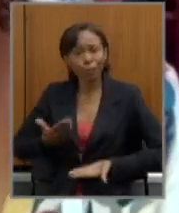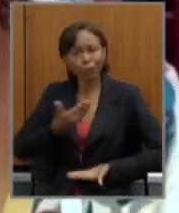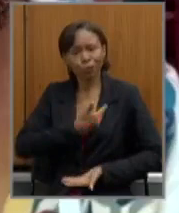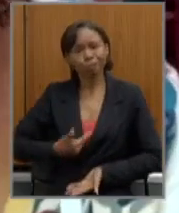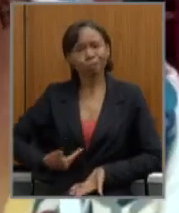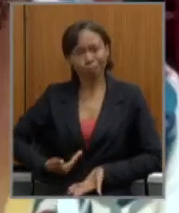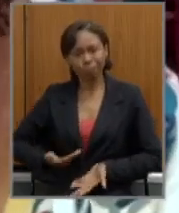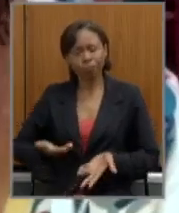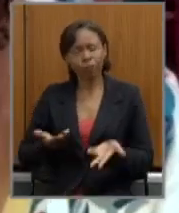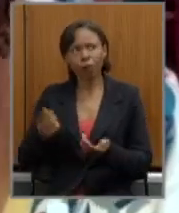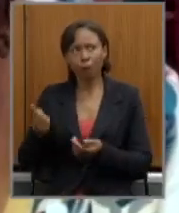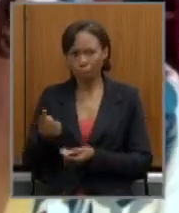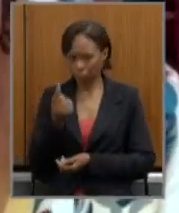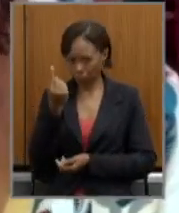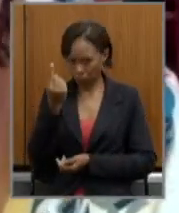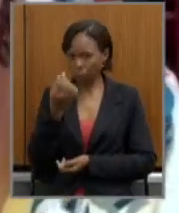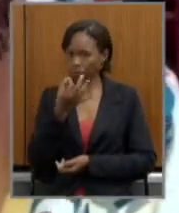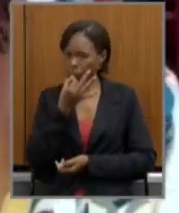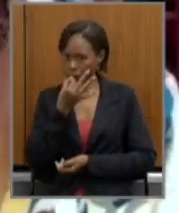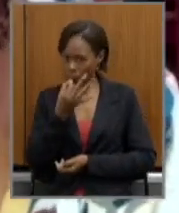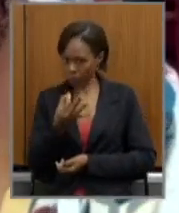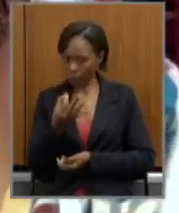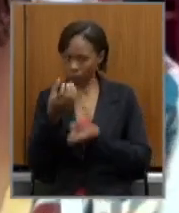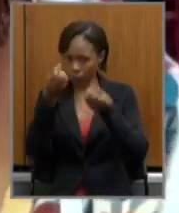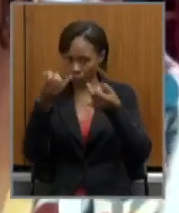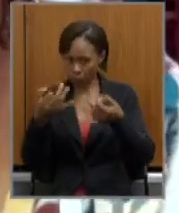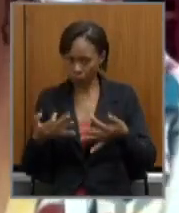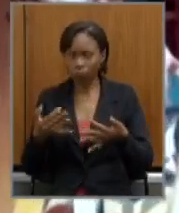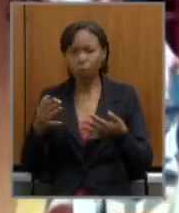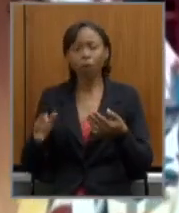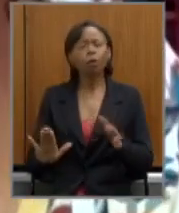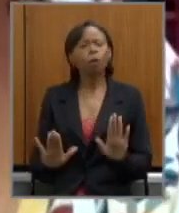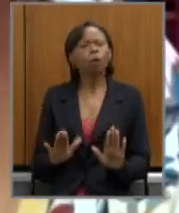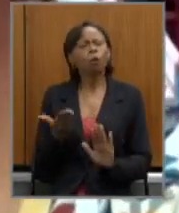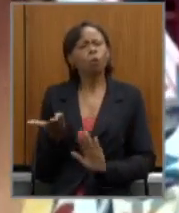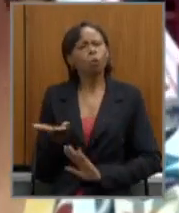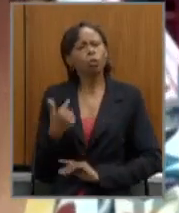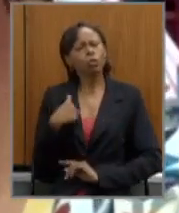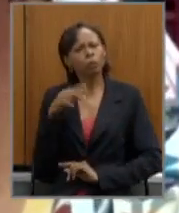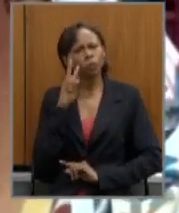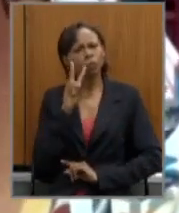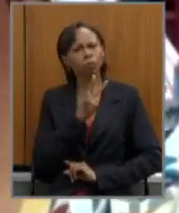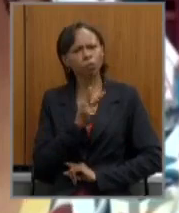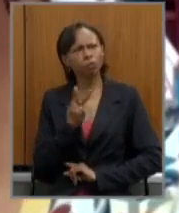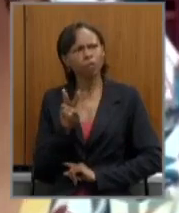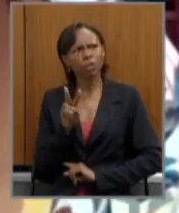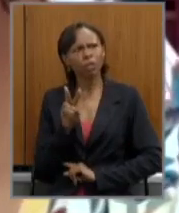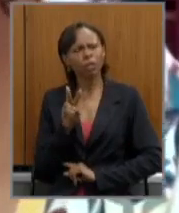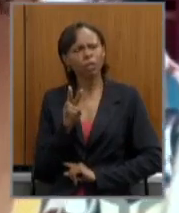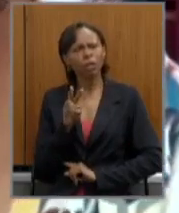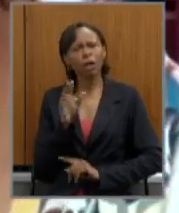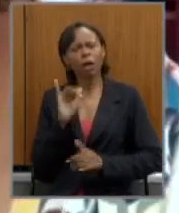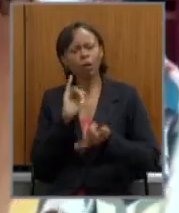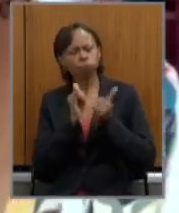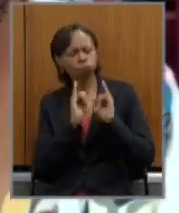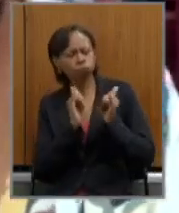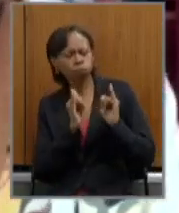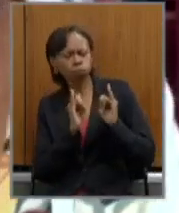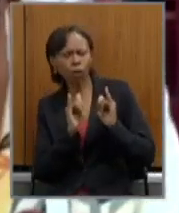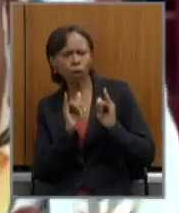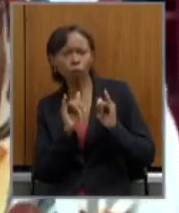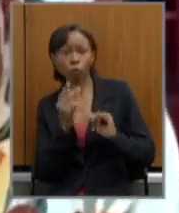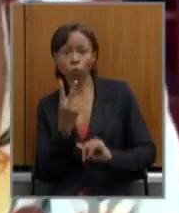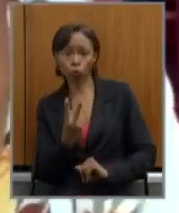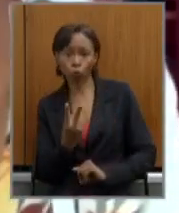consideração que eu faço e hoje eu ouvi atentamente as informações que foram dadas pelos dois